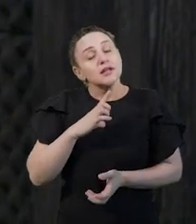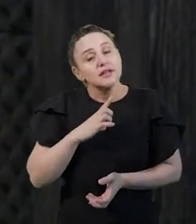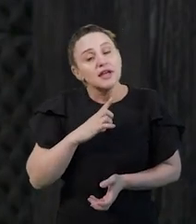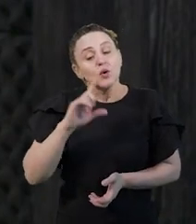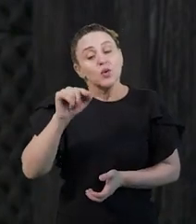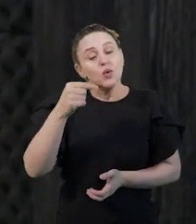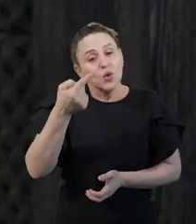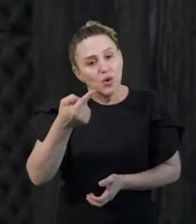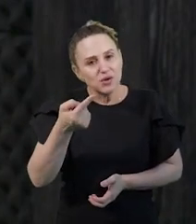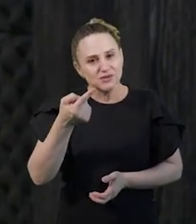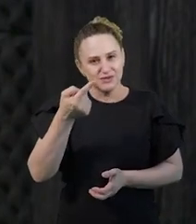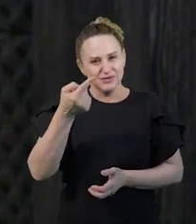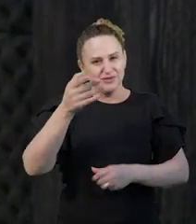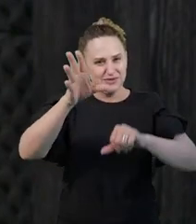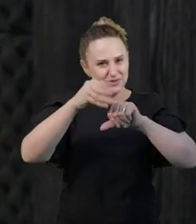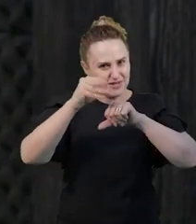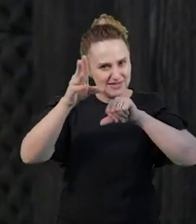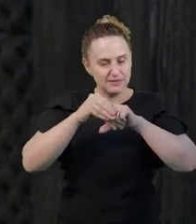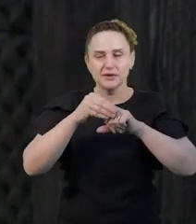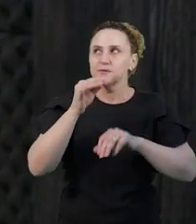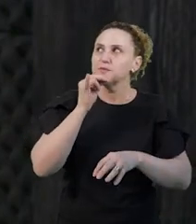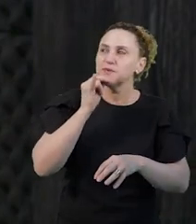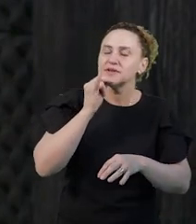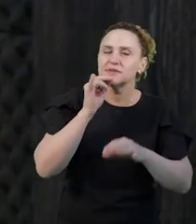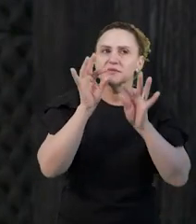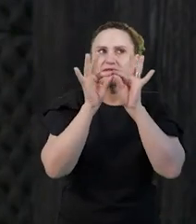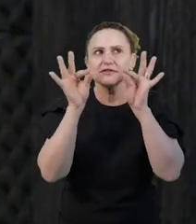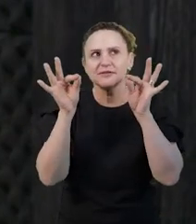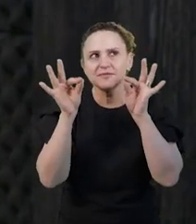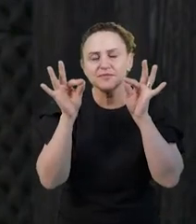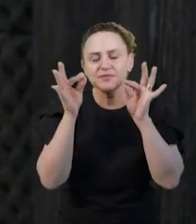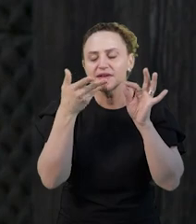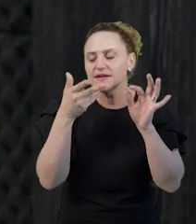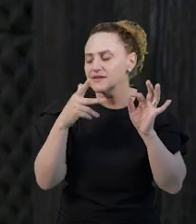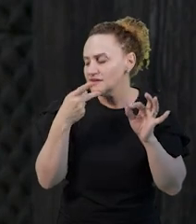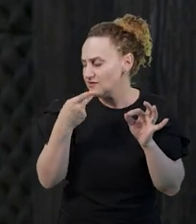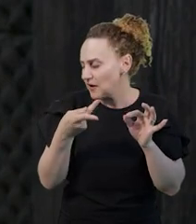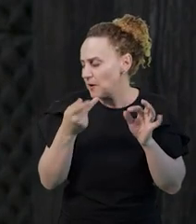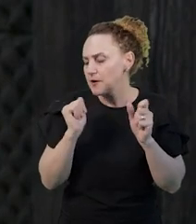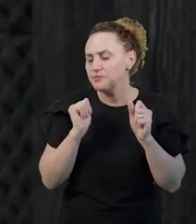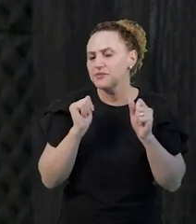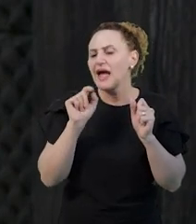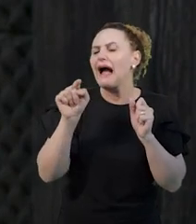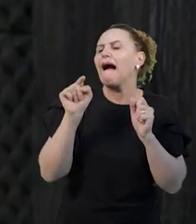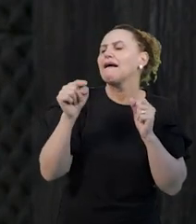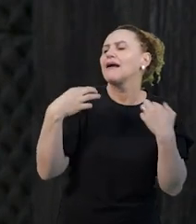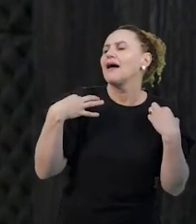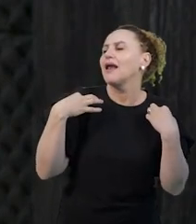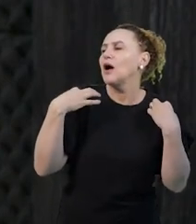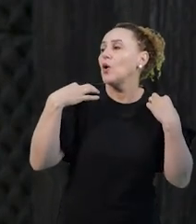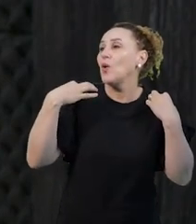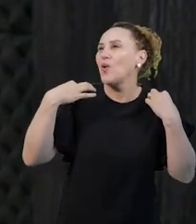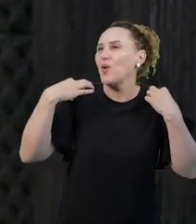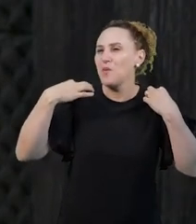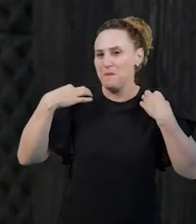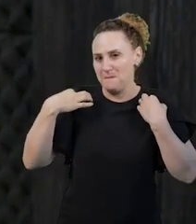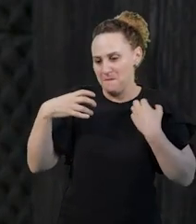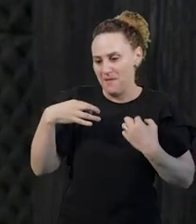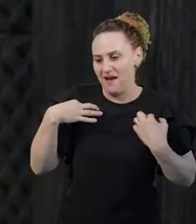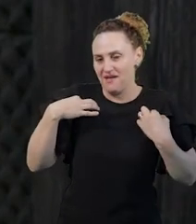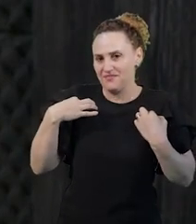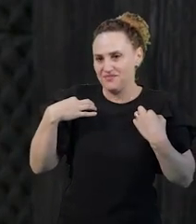conhecimento, por exemplo, se a criança diz assim, aquela roupa, camiseta, vestido,